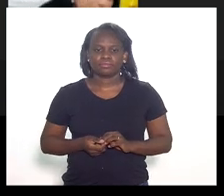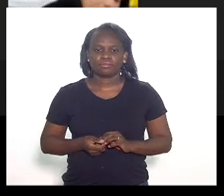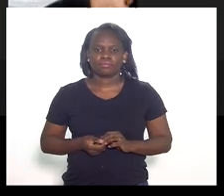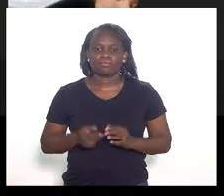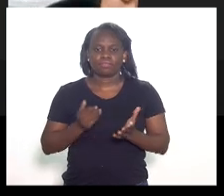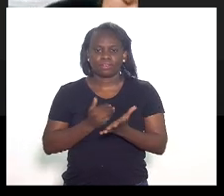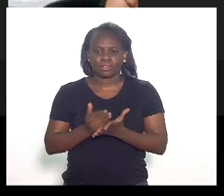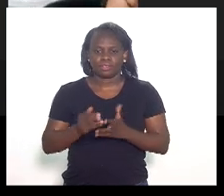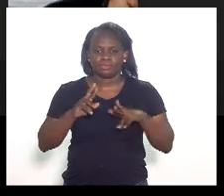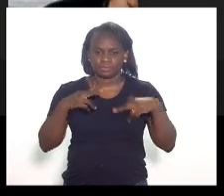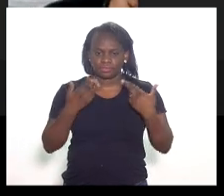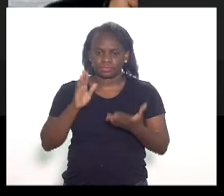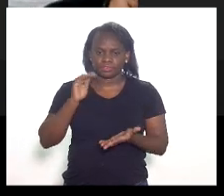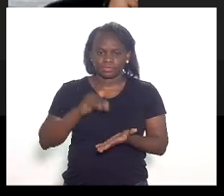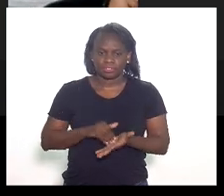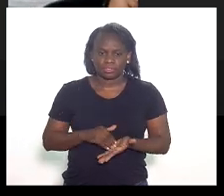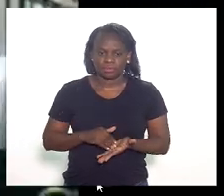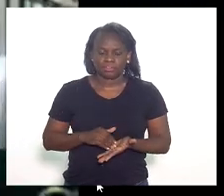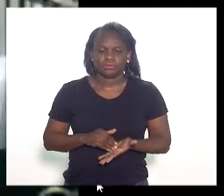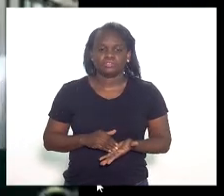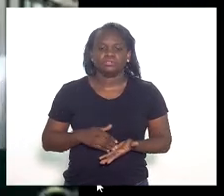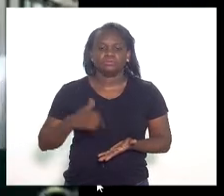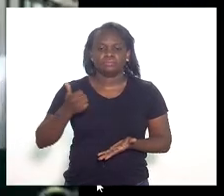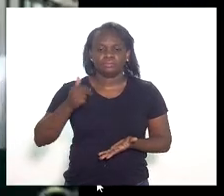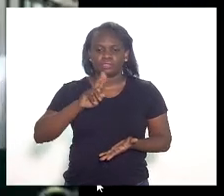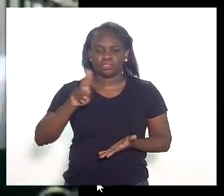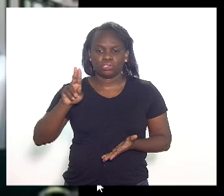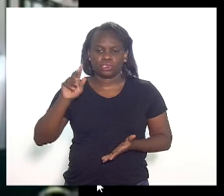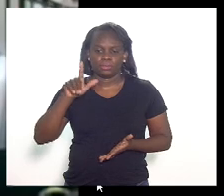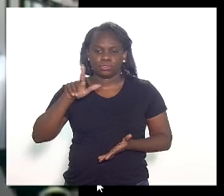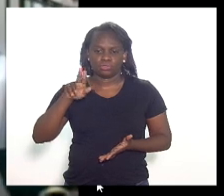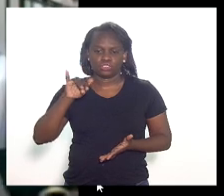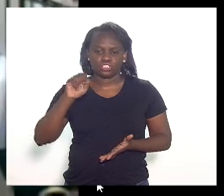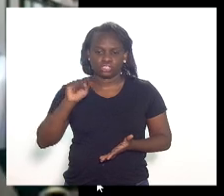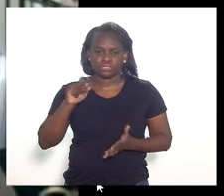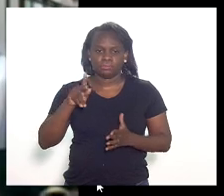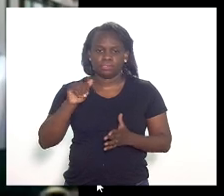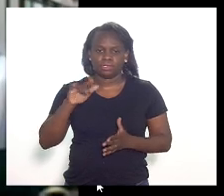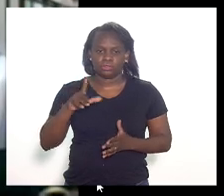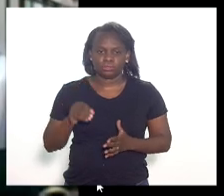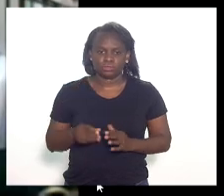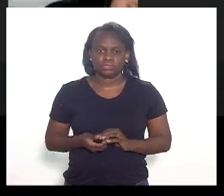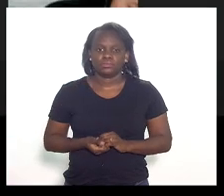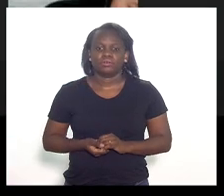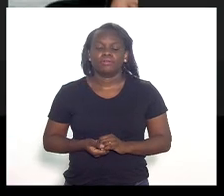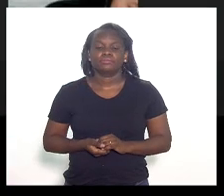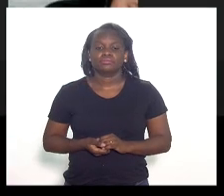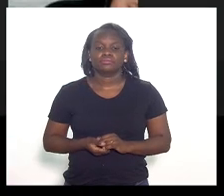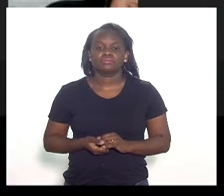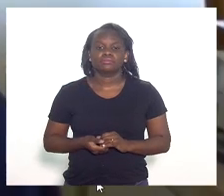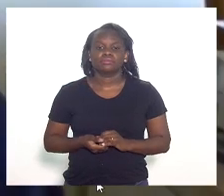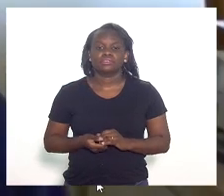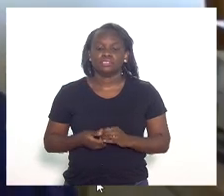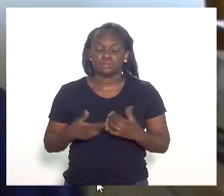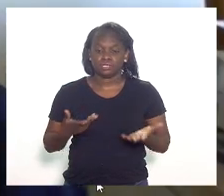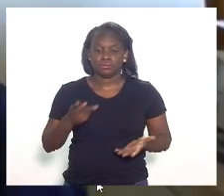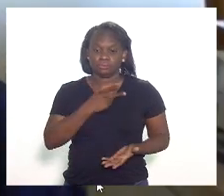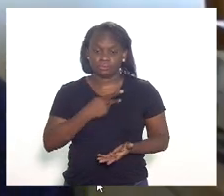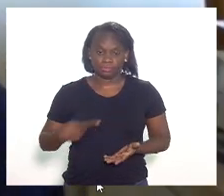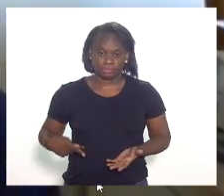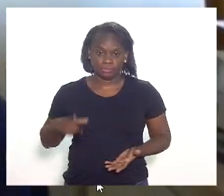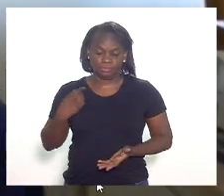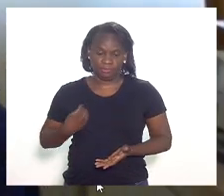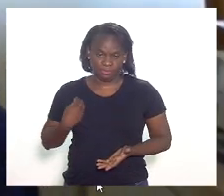Iniciando o expediente final, o primeiro orador inscrito é o deputado Luiz Paulo. Senhor presidente, em exercício,